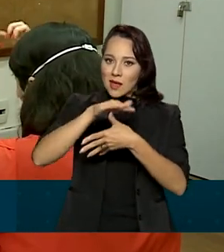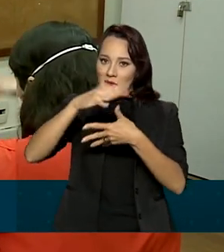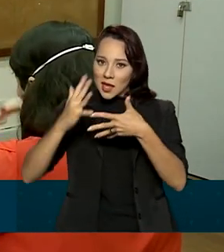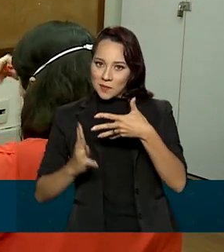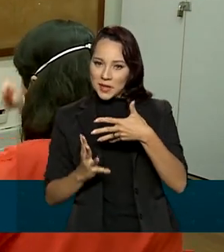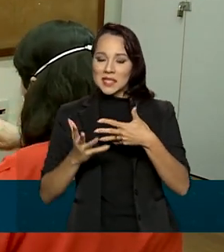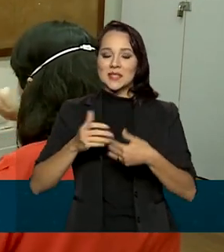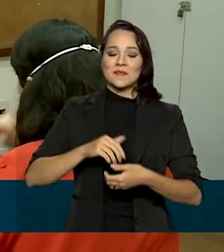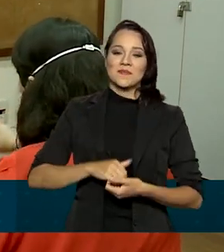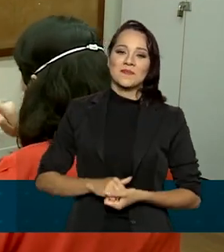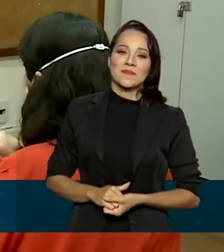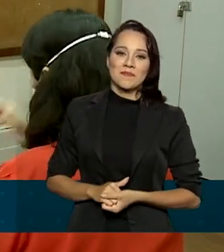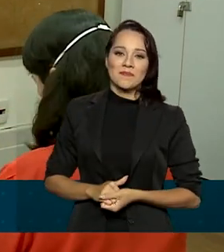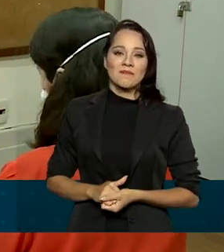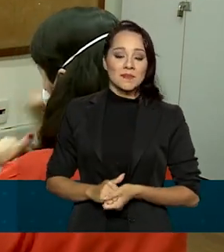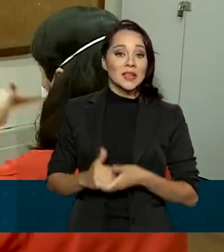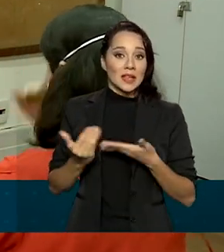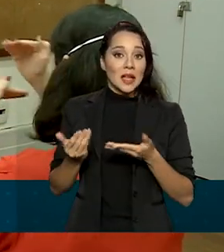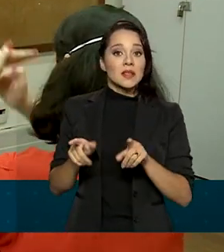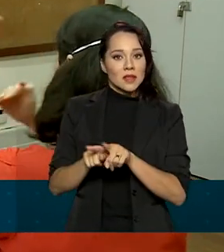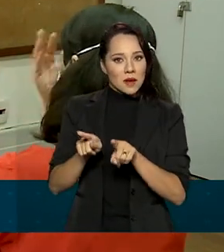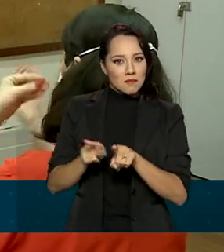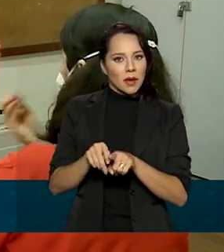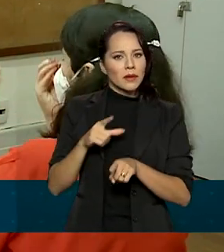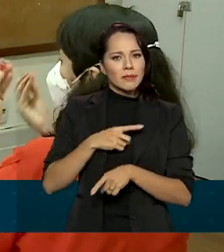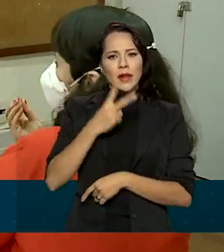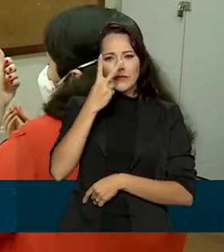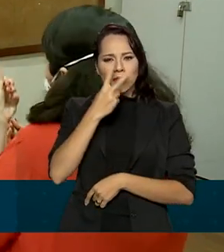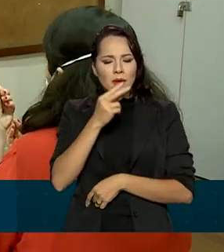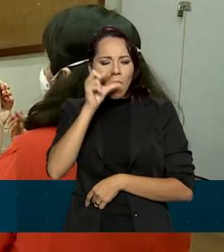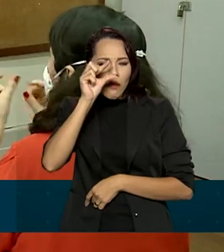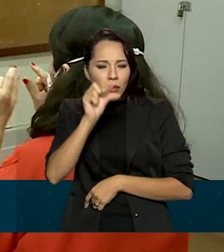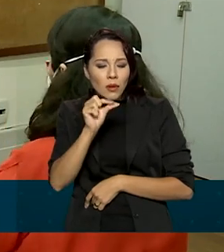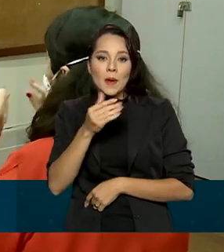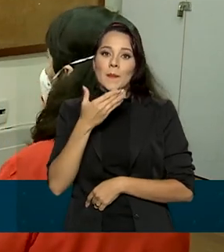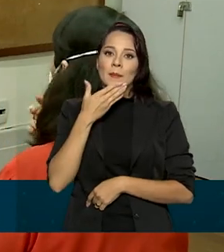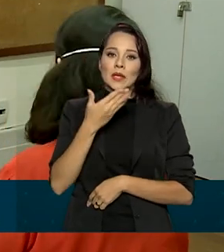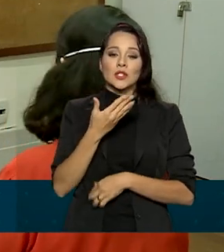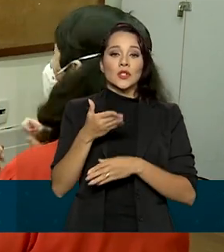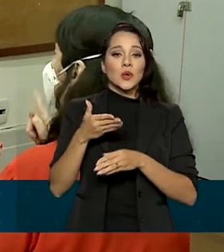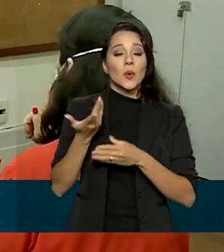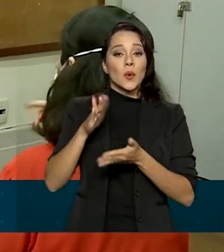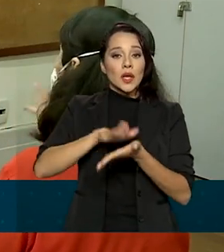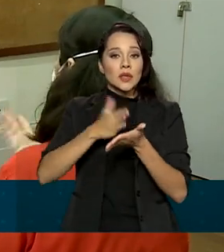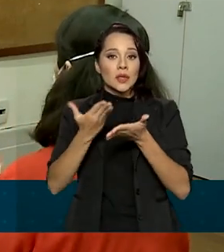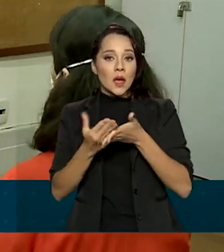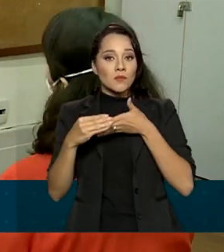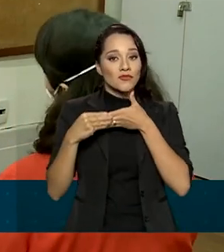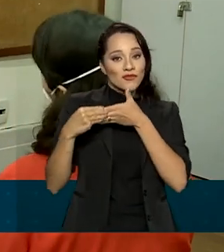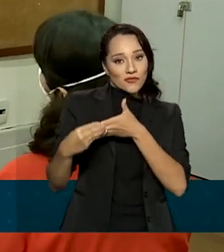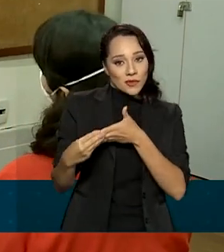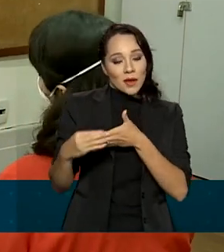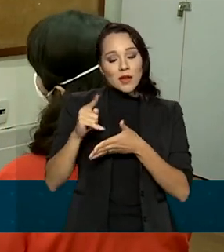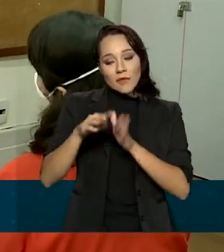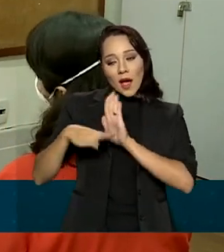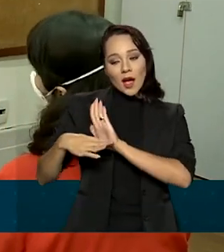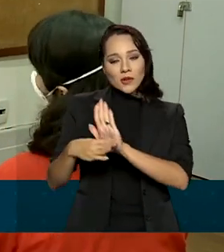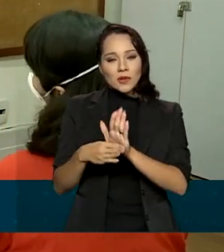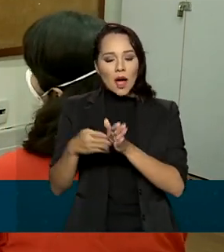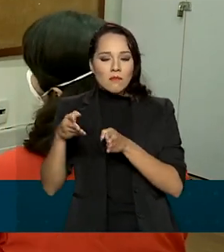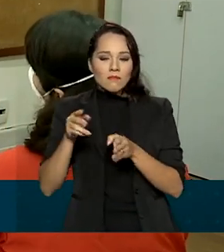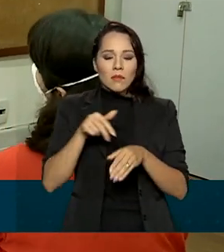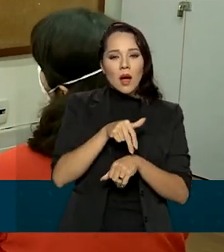língua brasileira de sinais. Como também tem baixa visão, ele pediu um guia-intérprete, que vai ajudar na